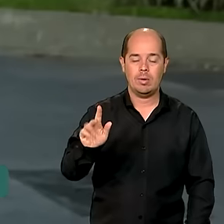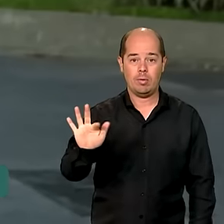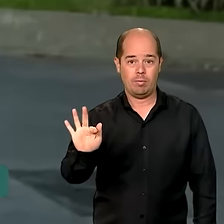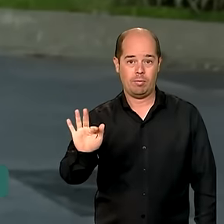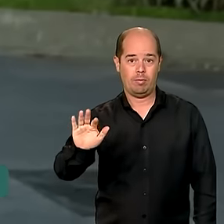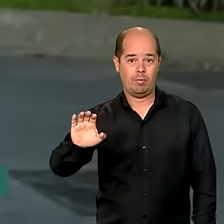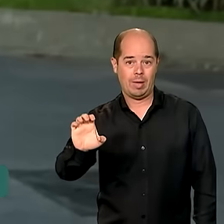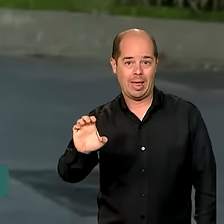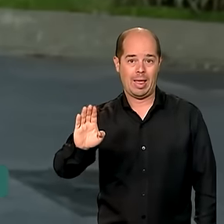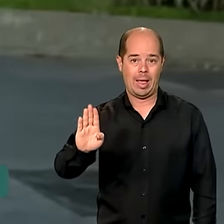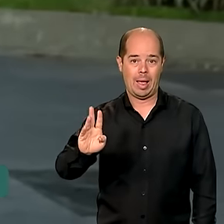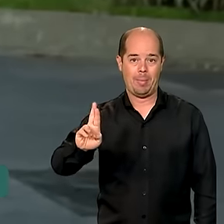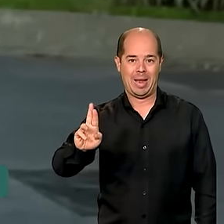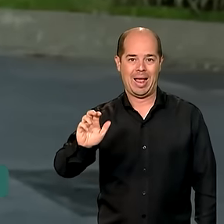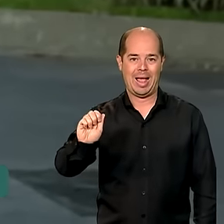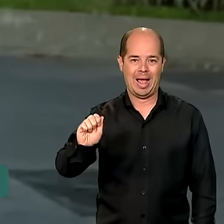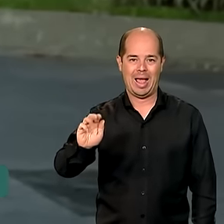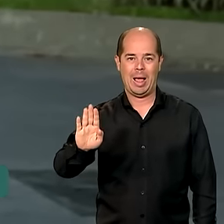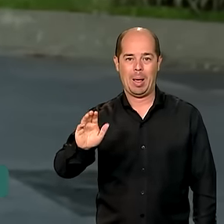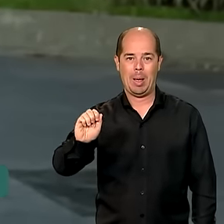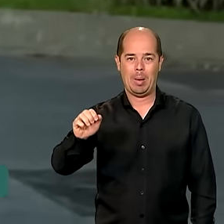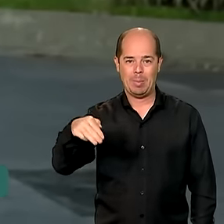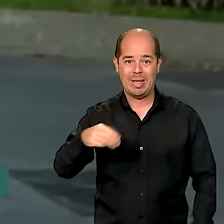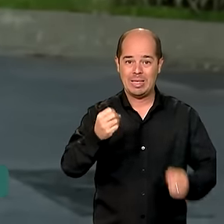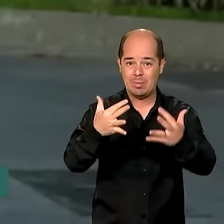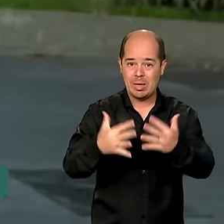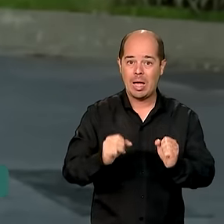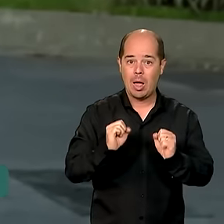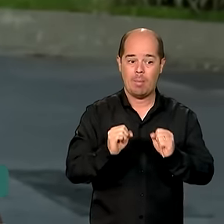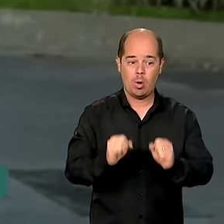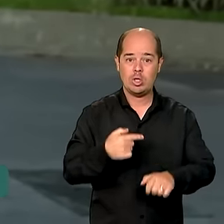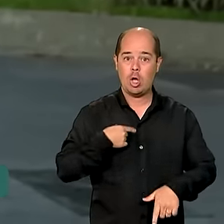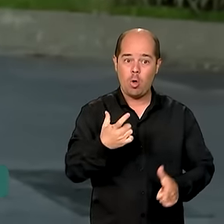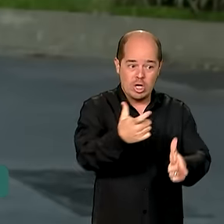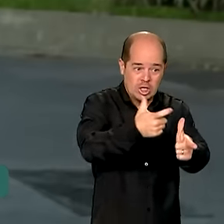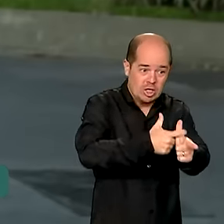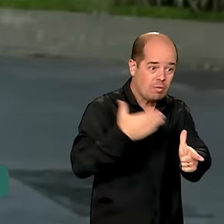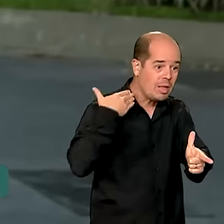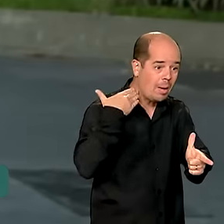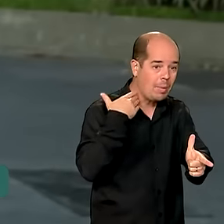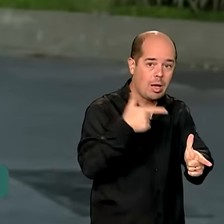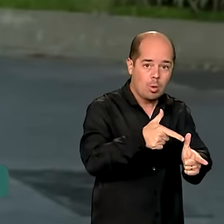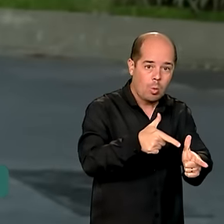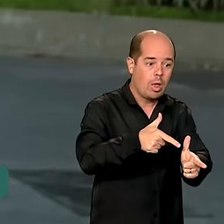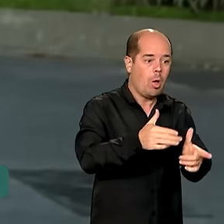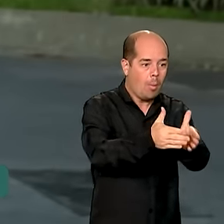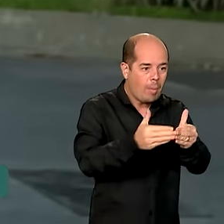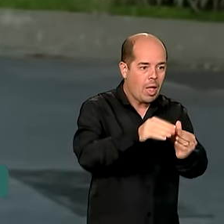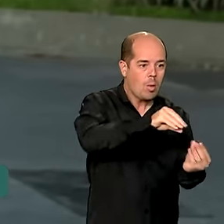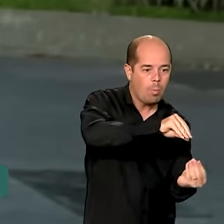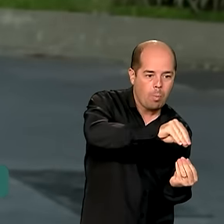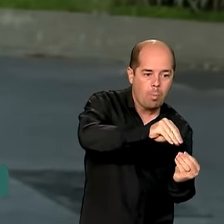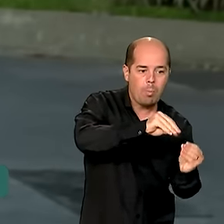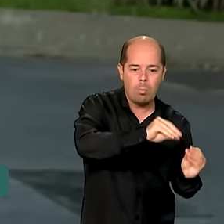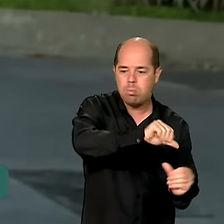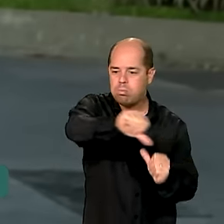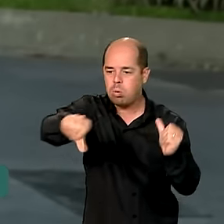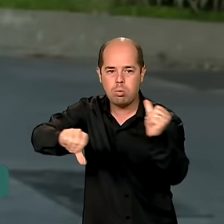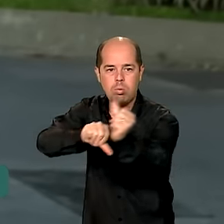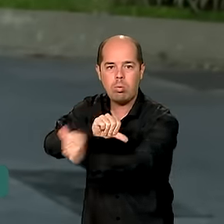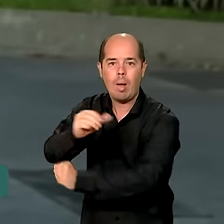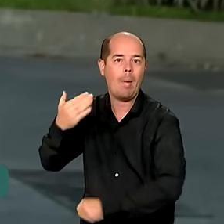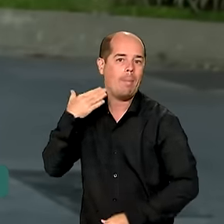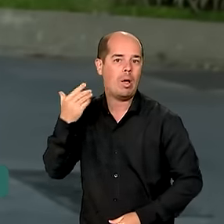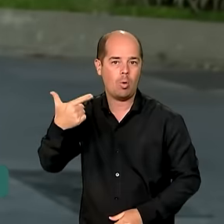instituições que já fazem parte do programa. Essa é mais uma etapa do Desenrola Brasil, programa do